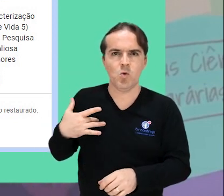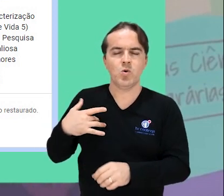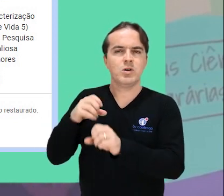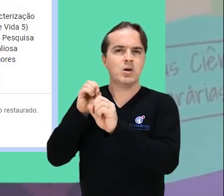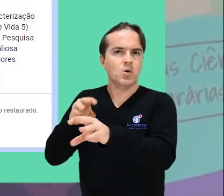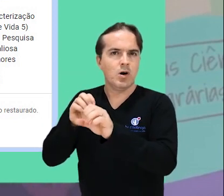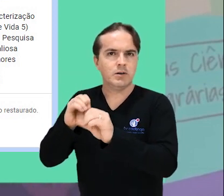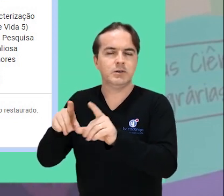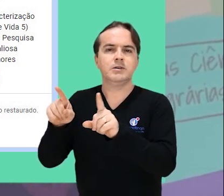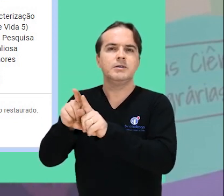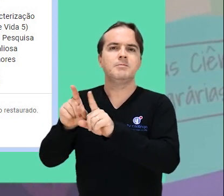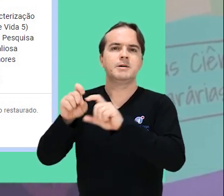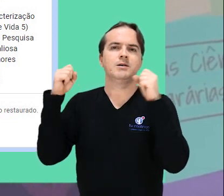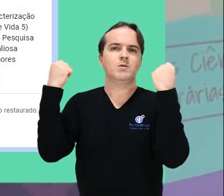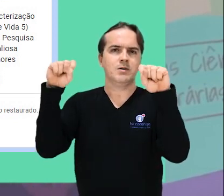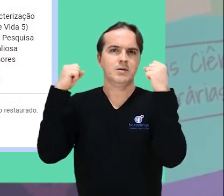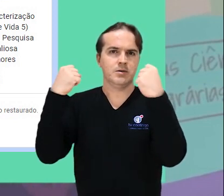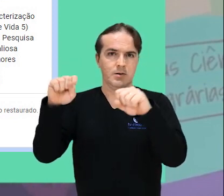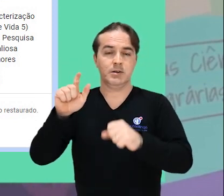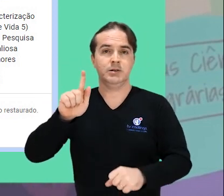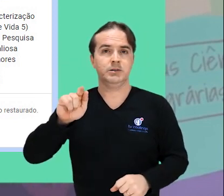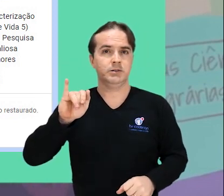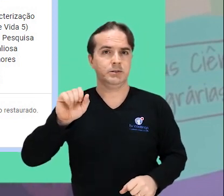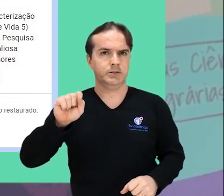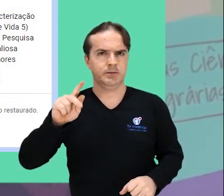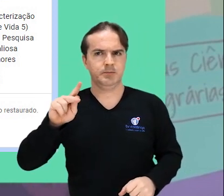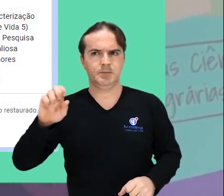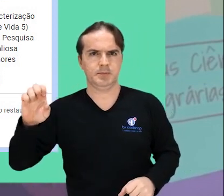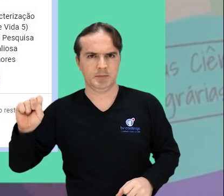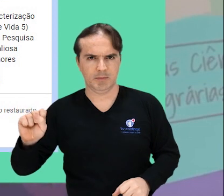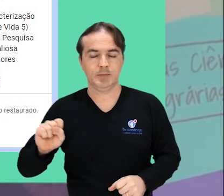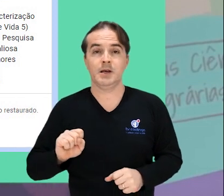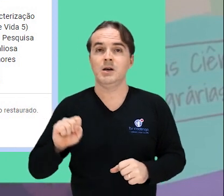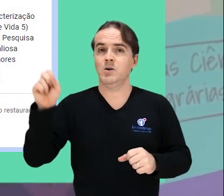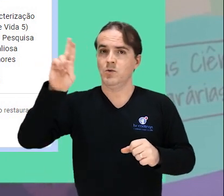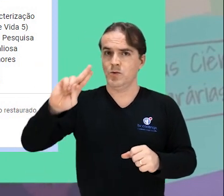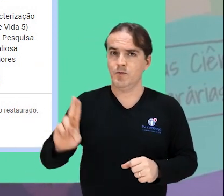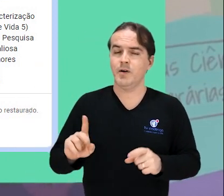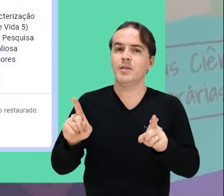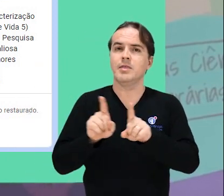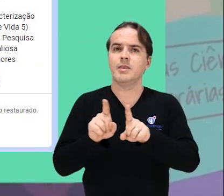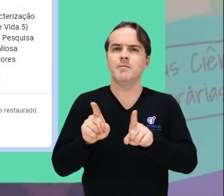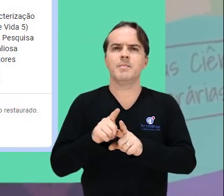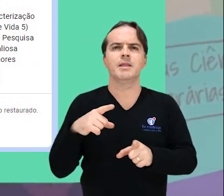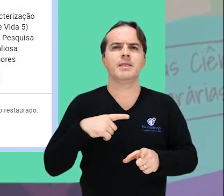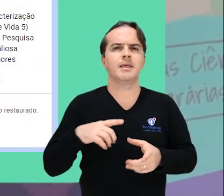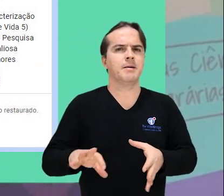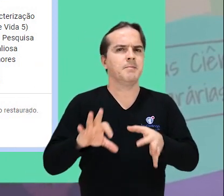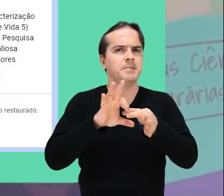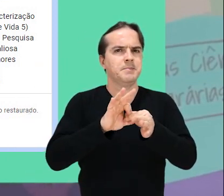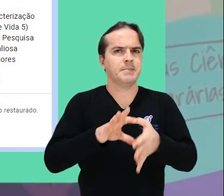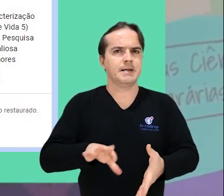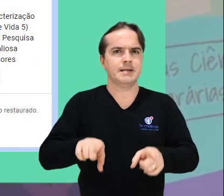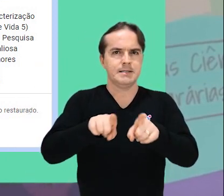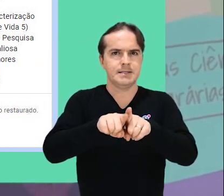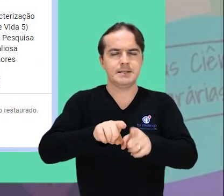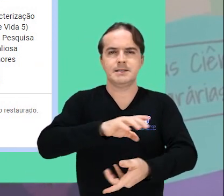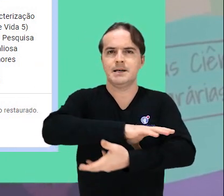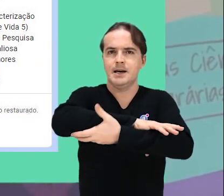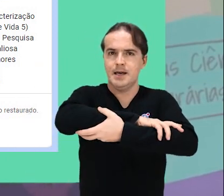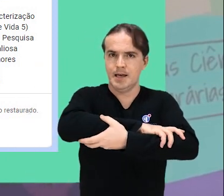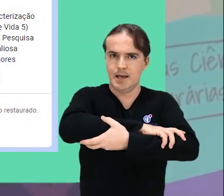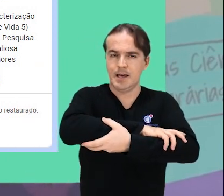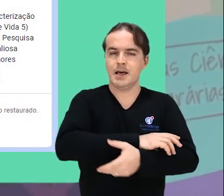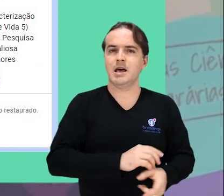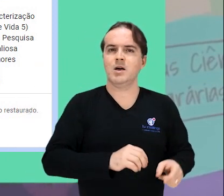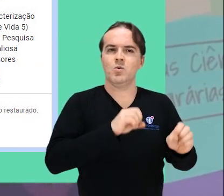Física, o GPEF, da Univasf, em parceria com o Centro de Investigação de Atividade Física, Saúde e